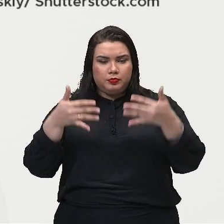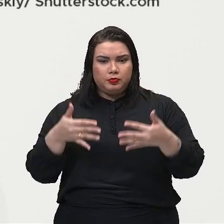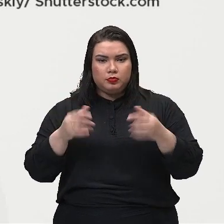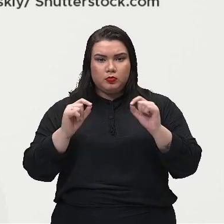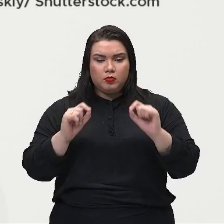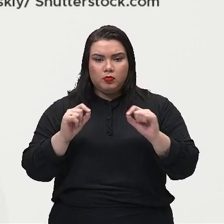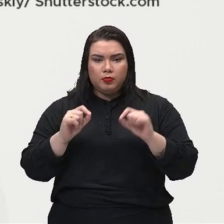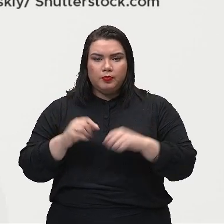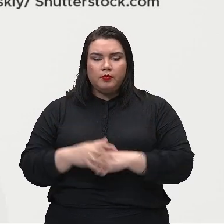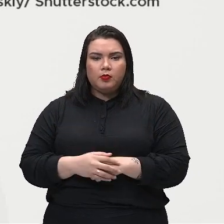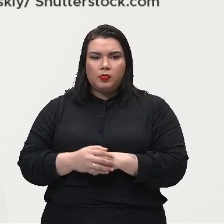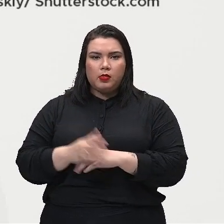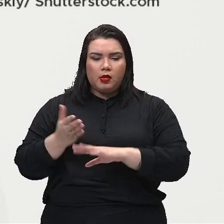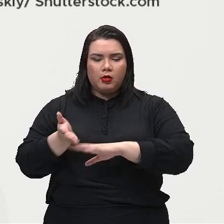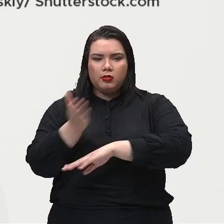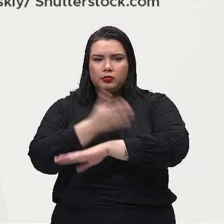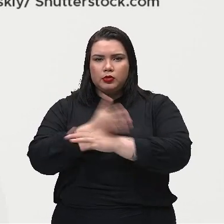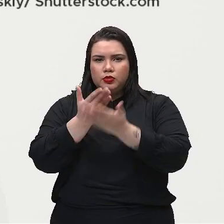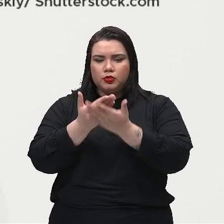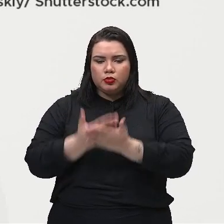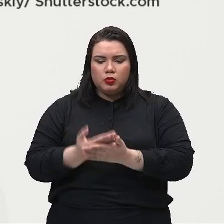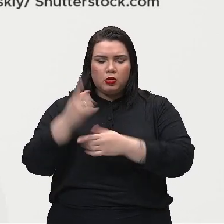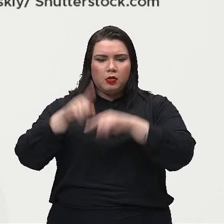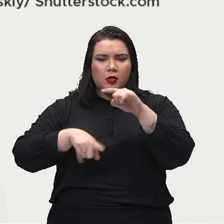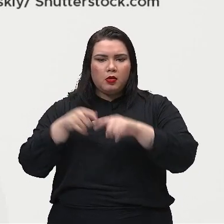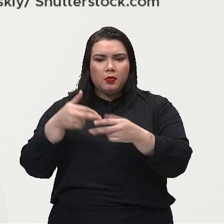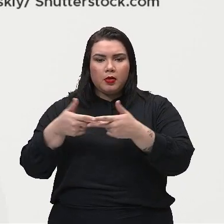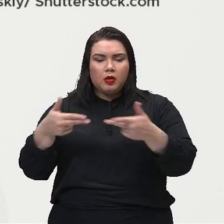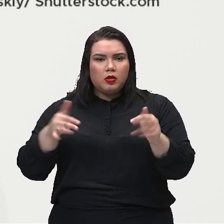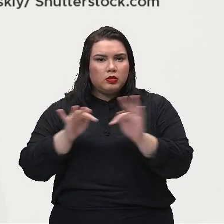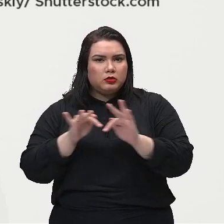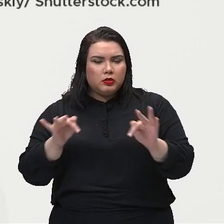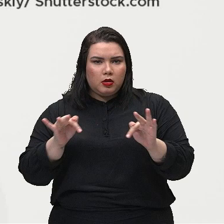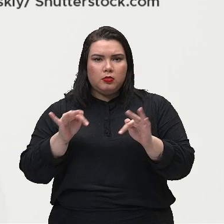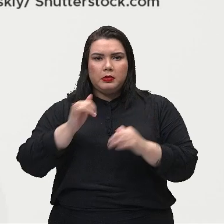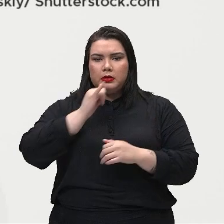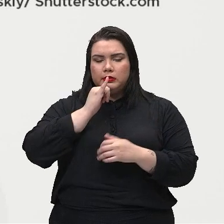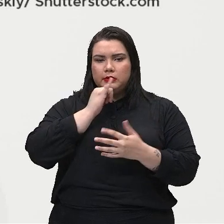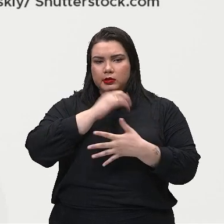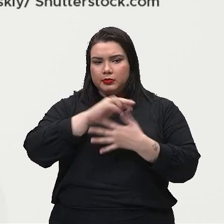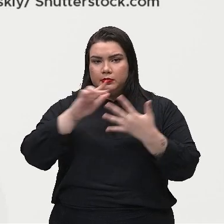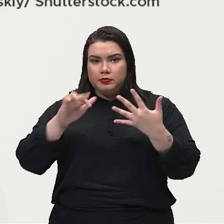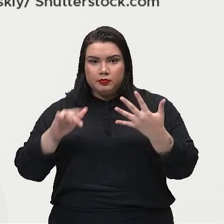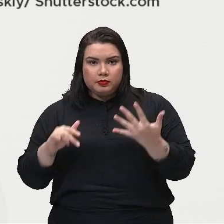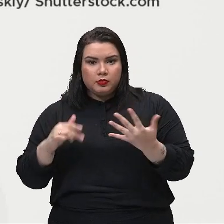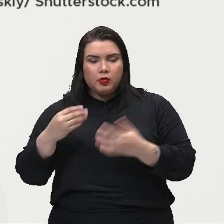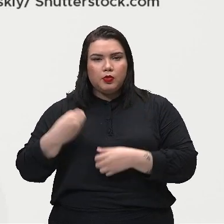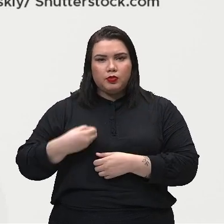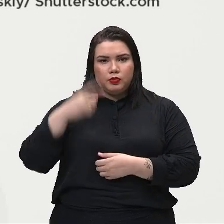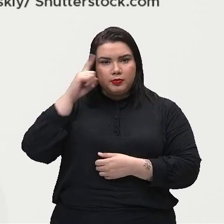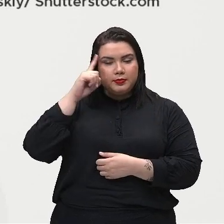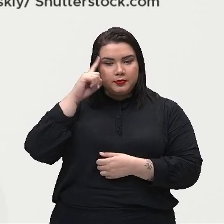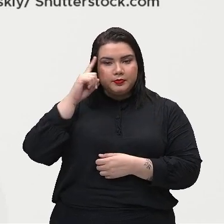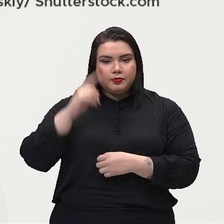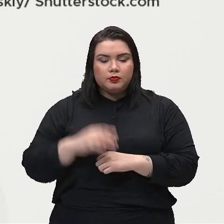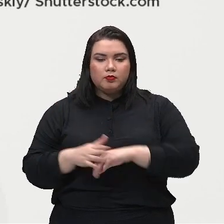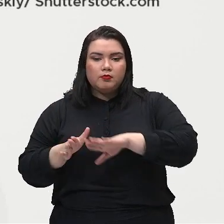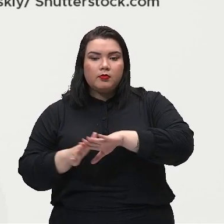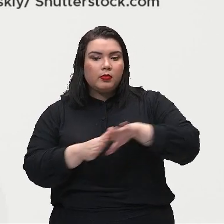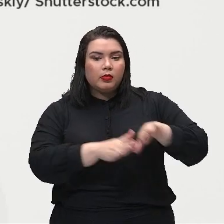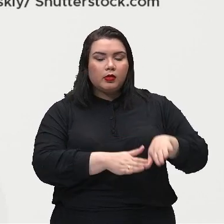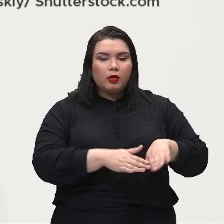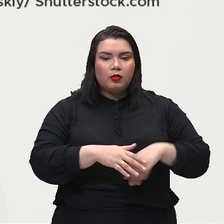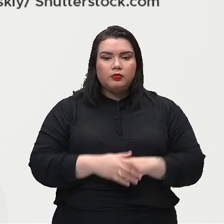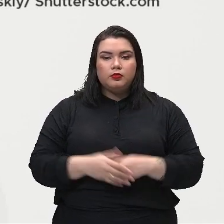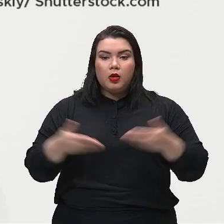anterior, nós falamos das máquinas simples, vários exemplos de máquinas simples no nosso dia a dia, tá? Mas agora nós temos